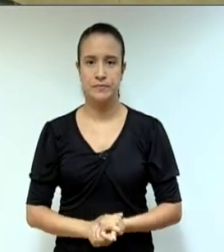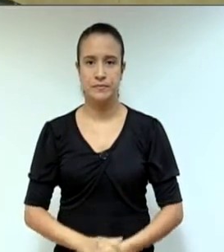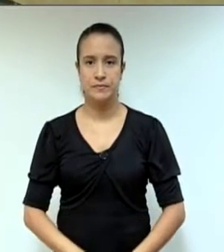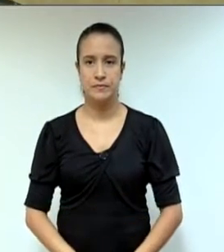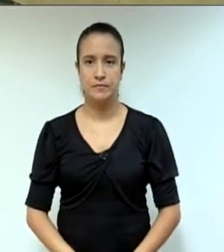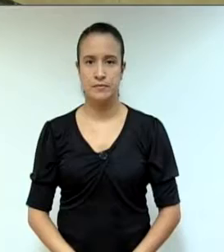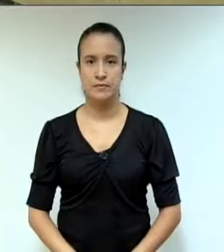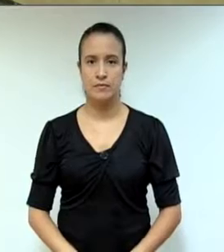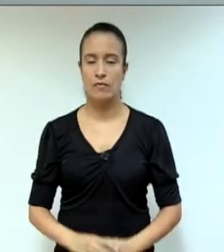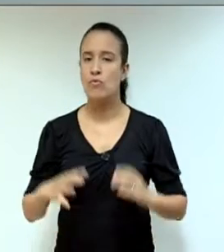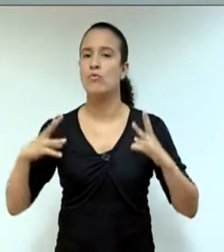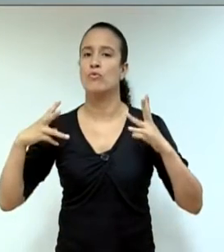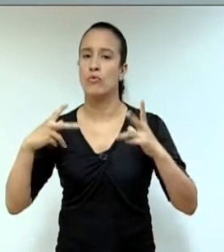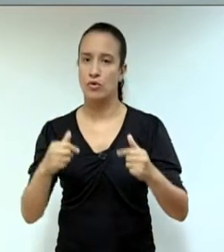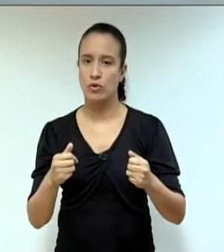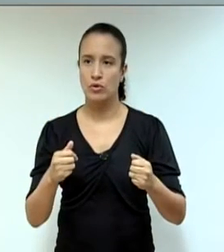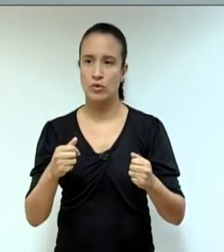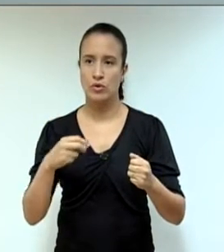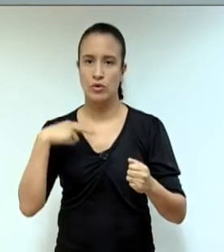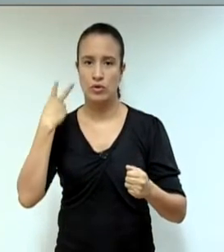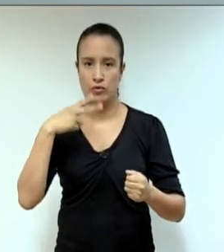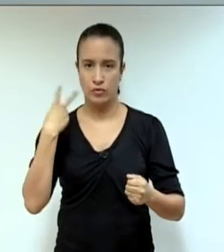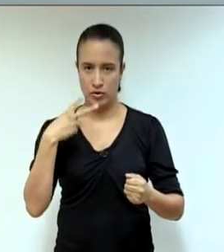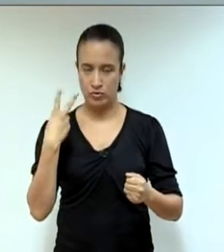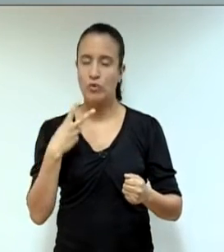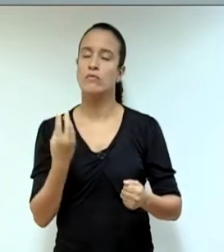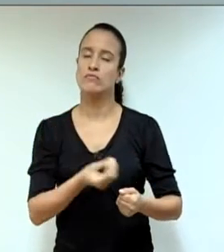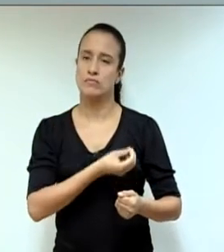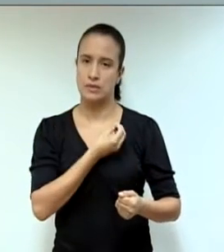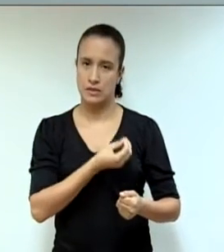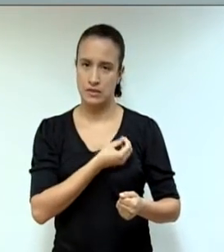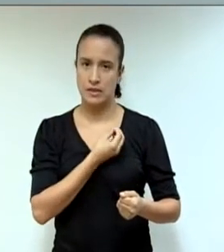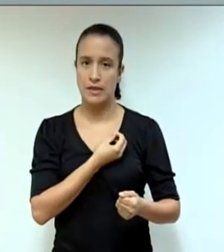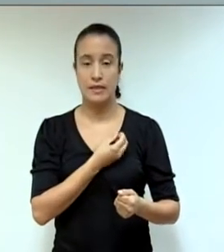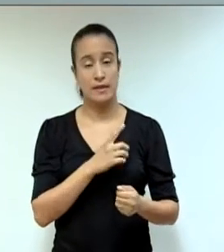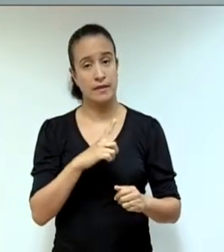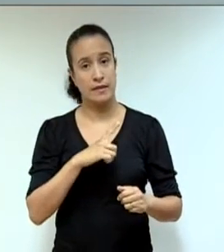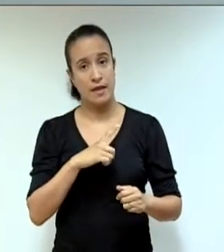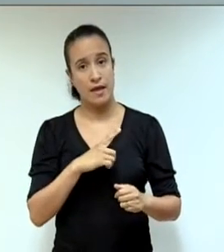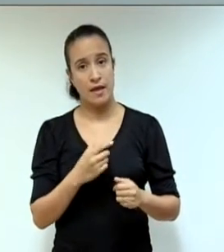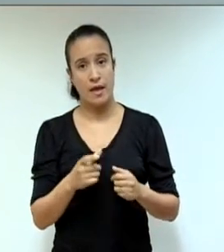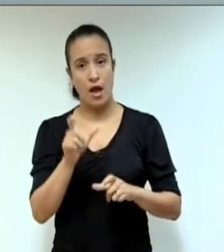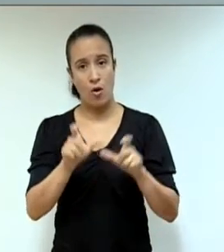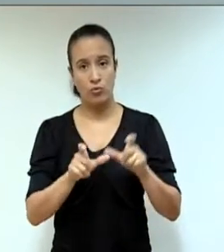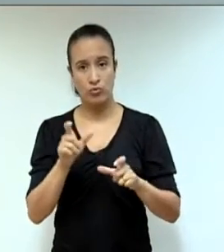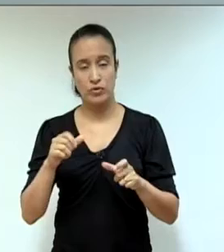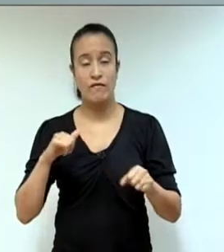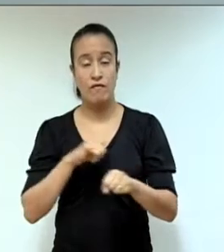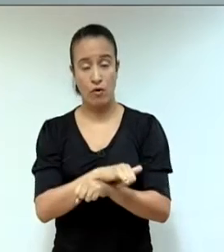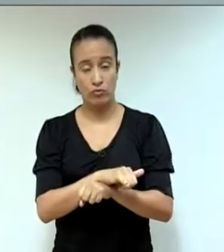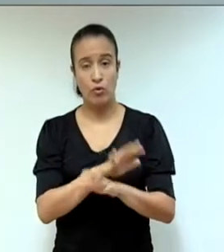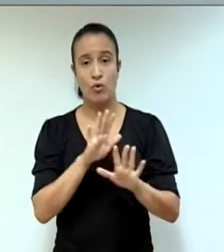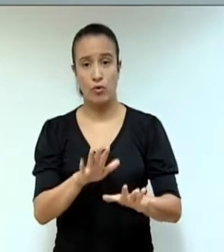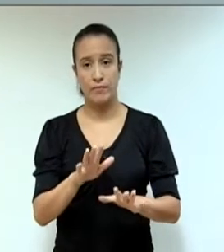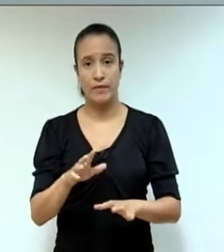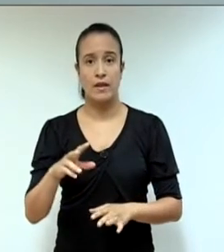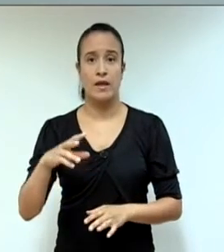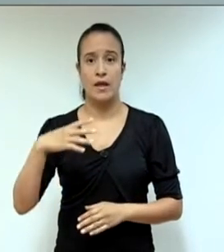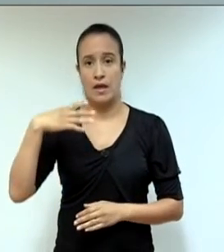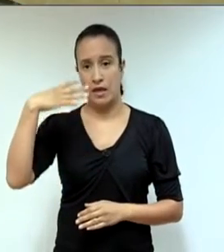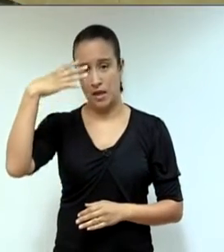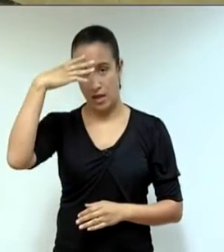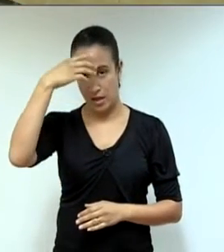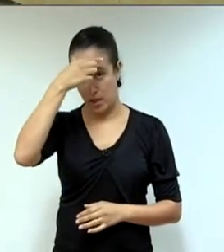Todos os vereadores encontram-se presentes com a associação dos vereadores Edilson Rodrigues, Fiorella, Fábia, Danilo e